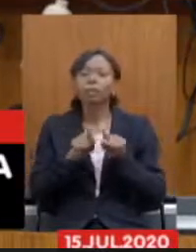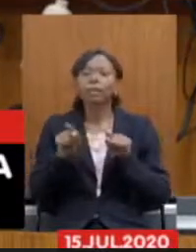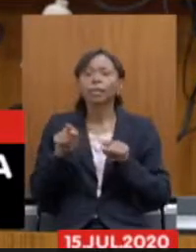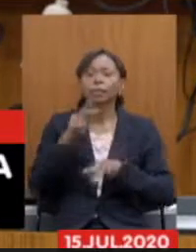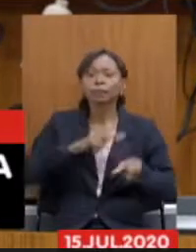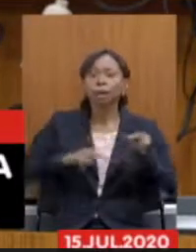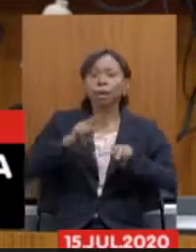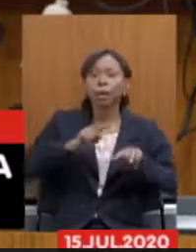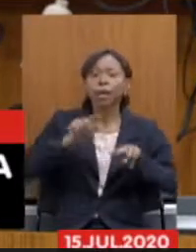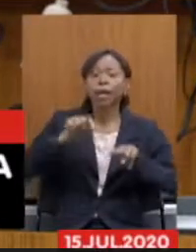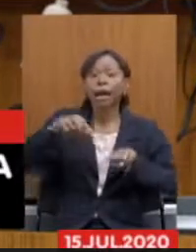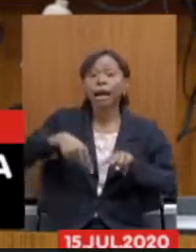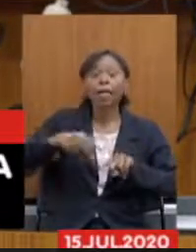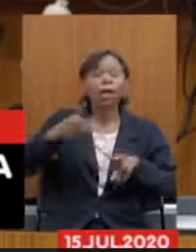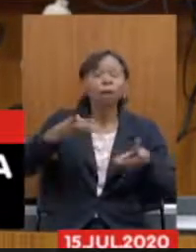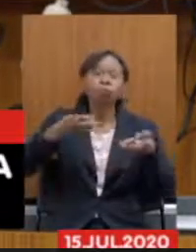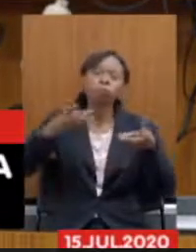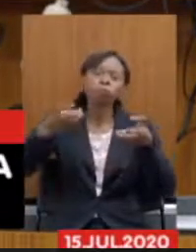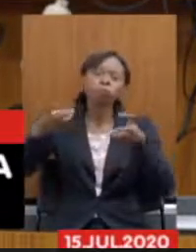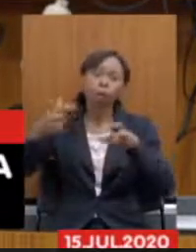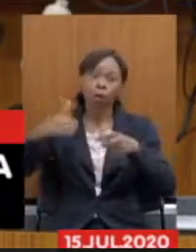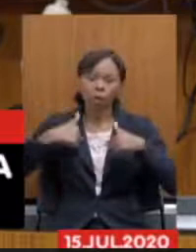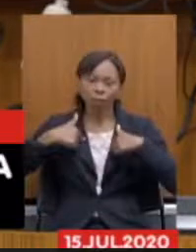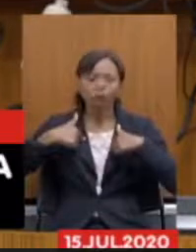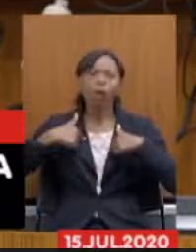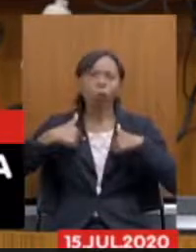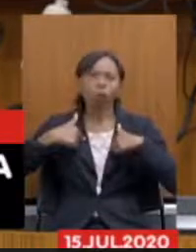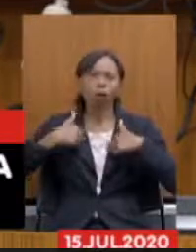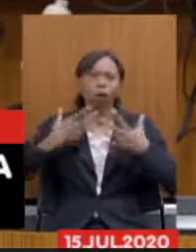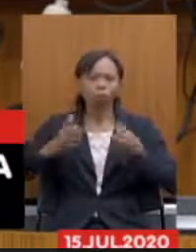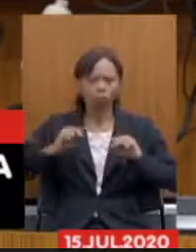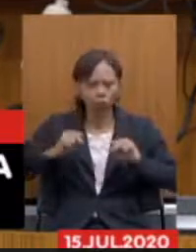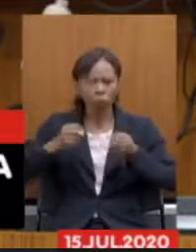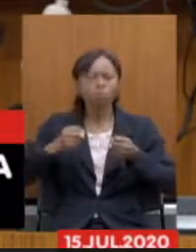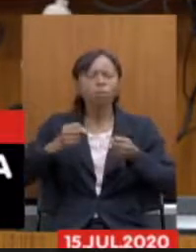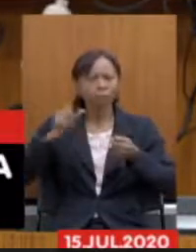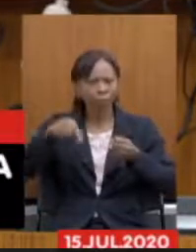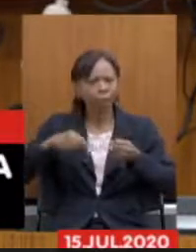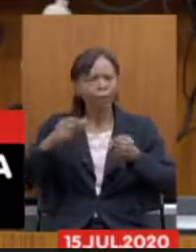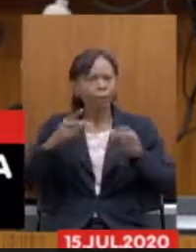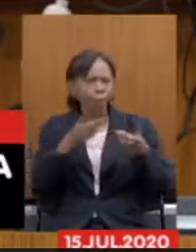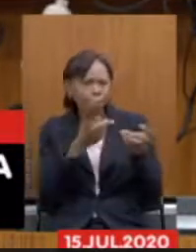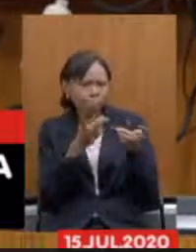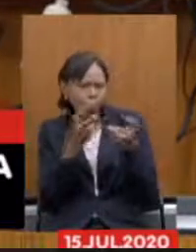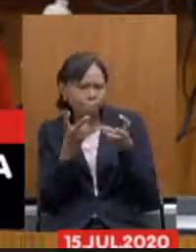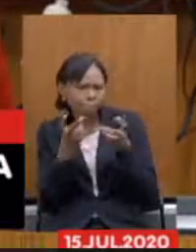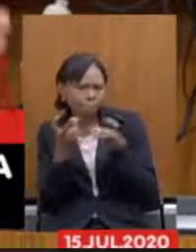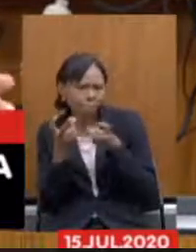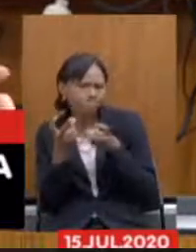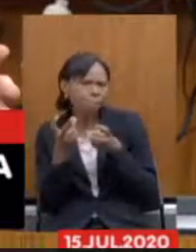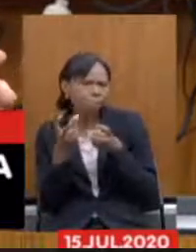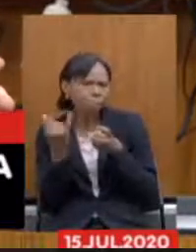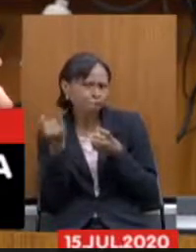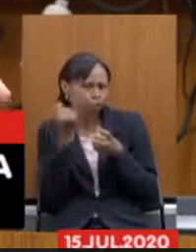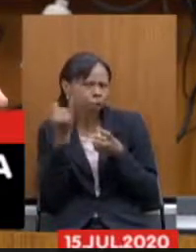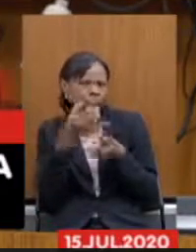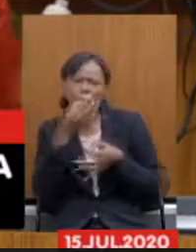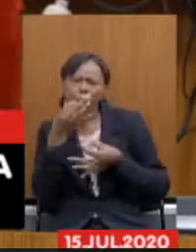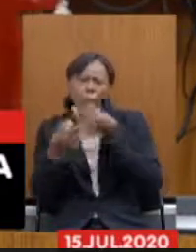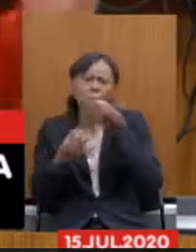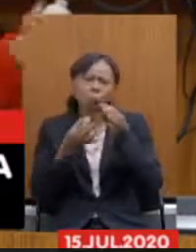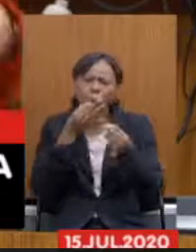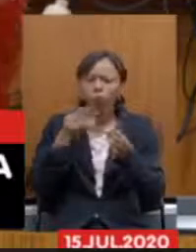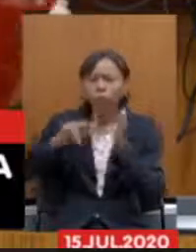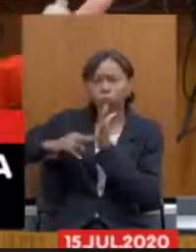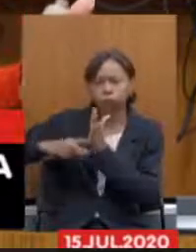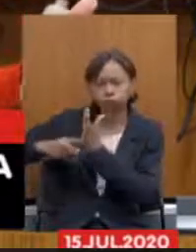feita é uma escuta eu sou defensora das escutas porque elas nos ajudam a formar opinião a escuta das entidades sindicais